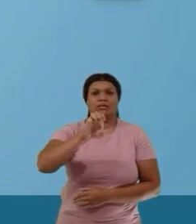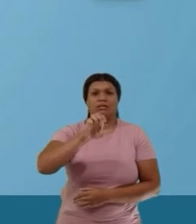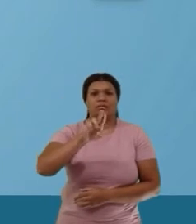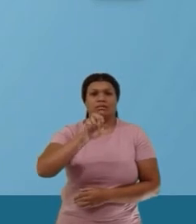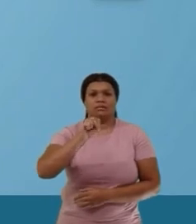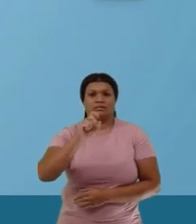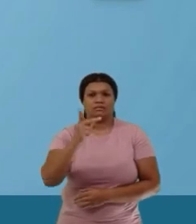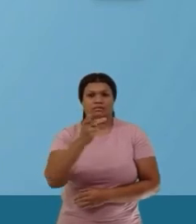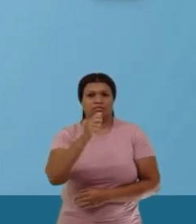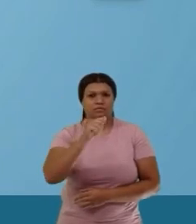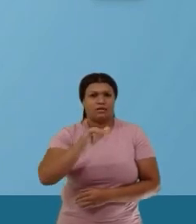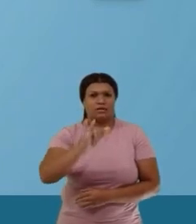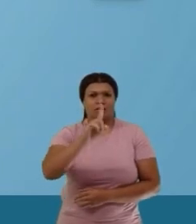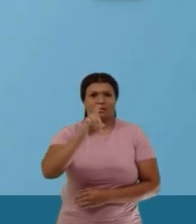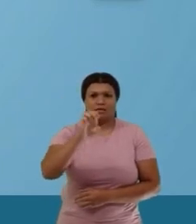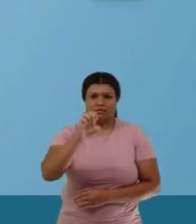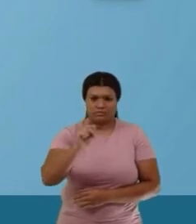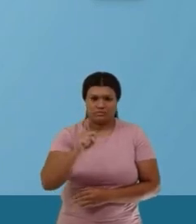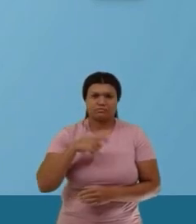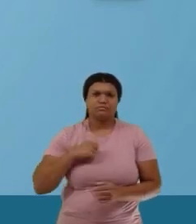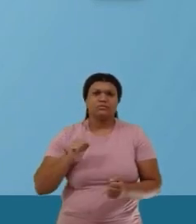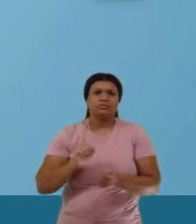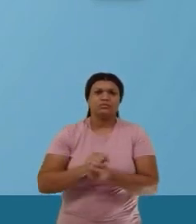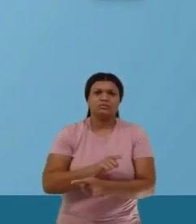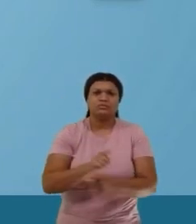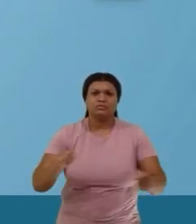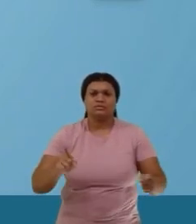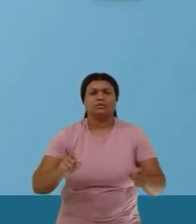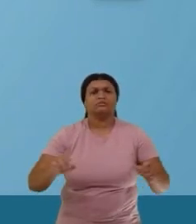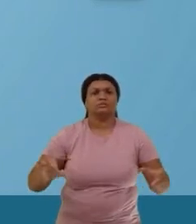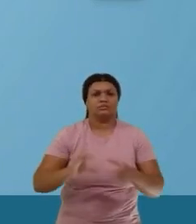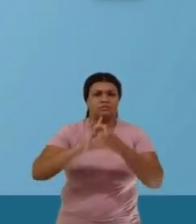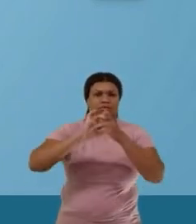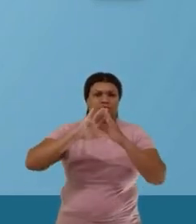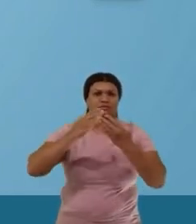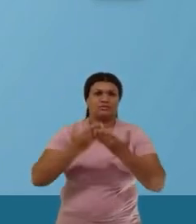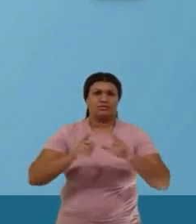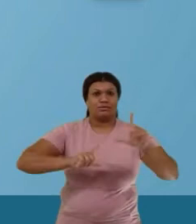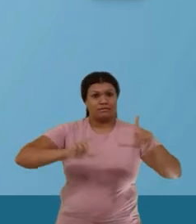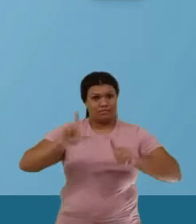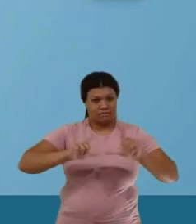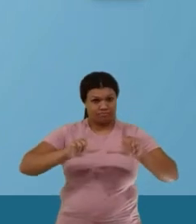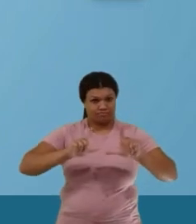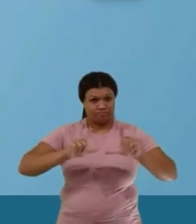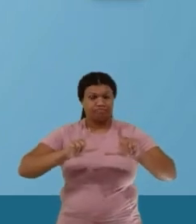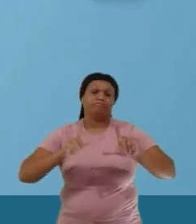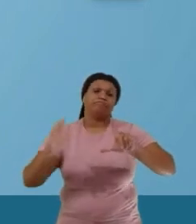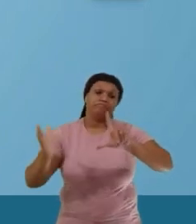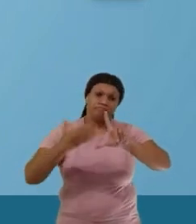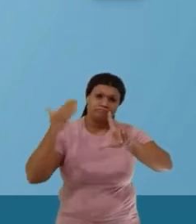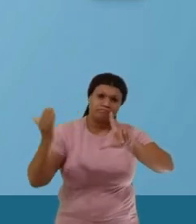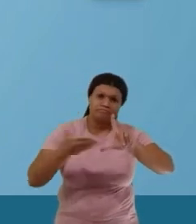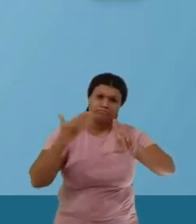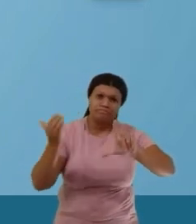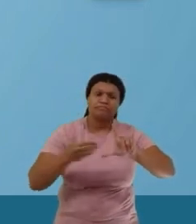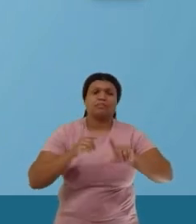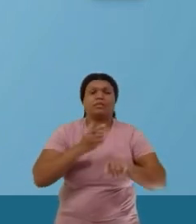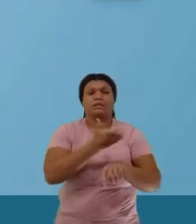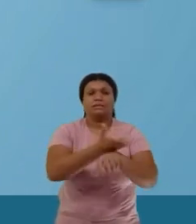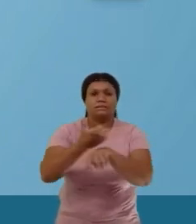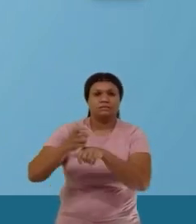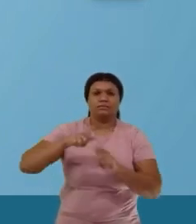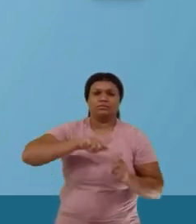Estou aqui com vocês no programa Conexão Escola TV. Trabalhando as videoaulas de Geografia, de